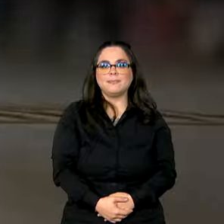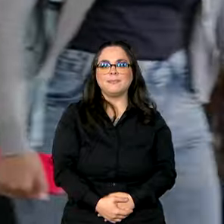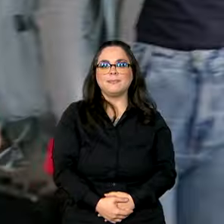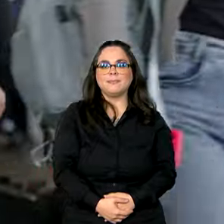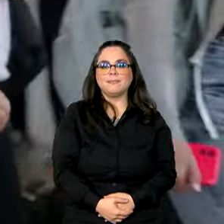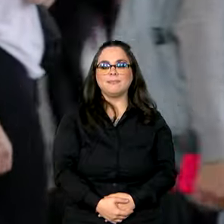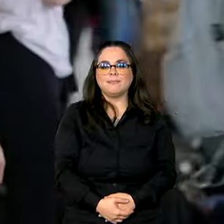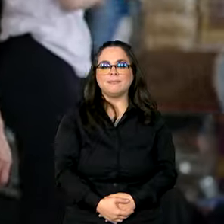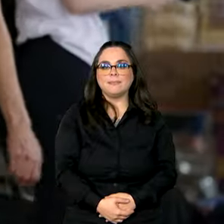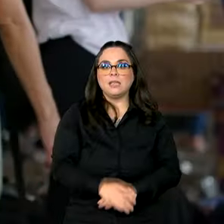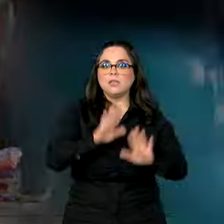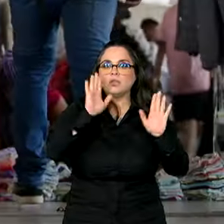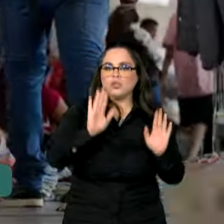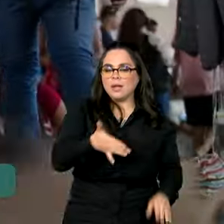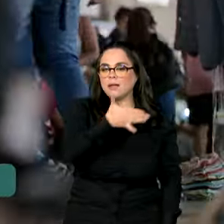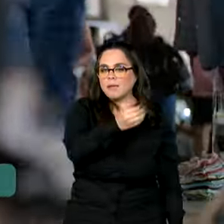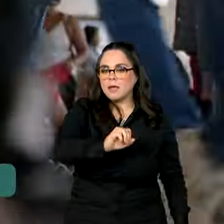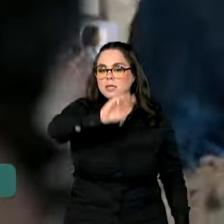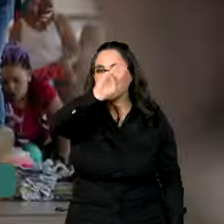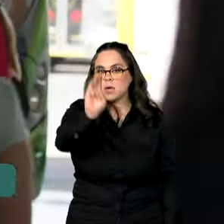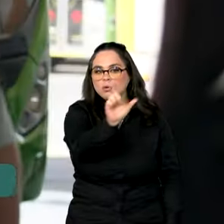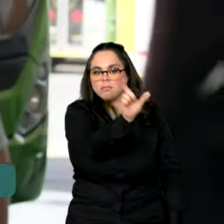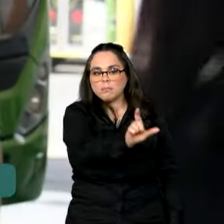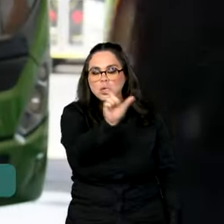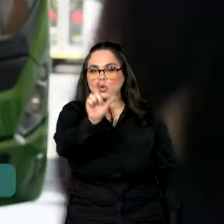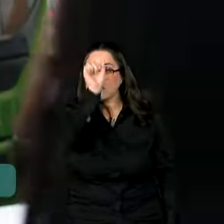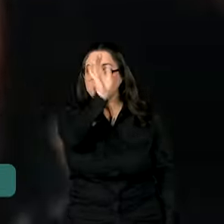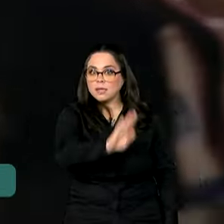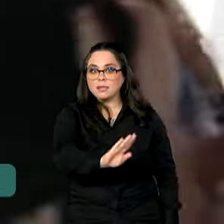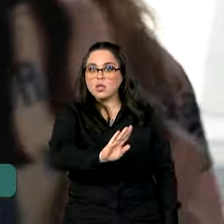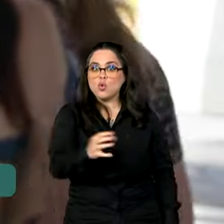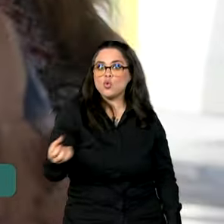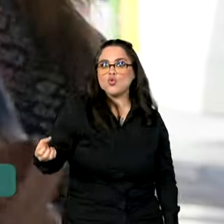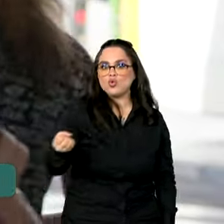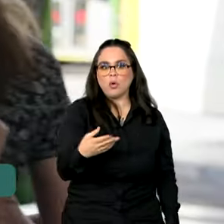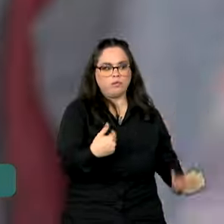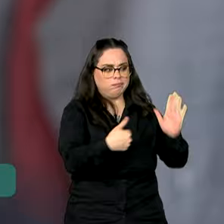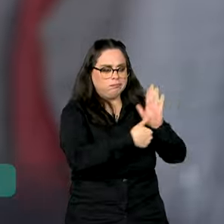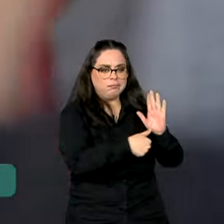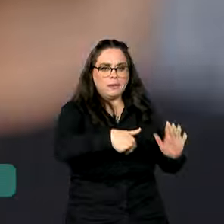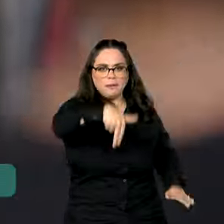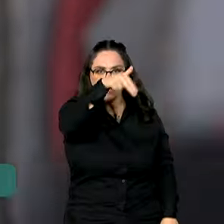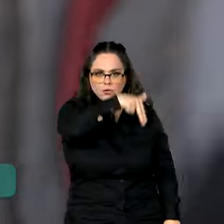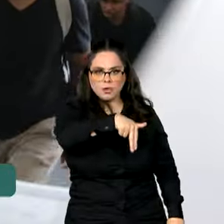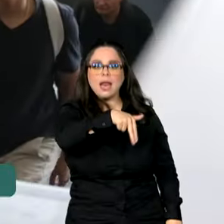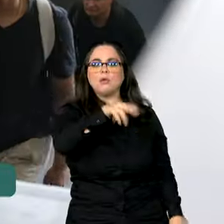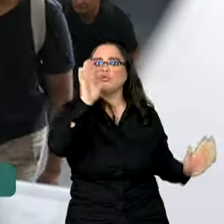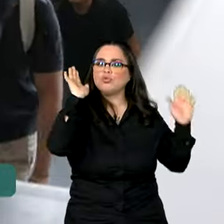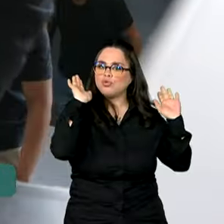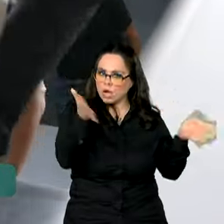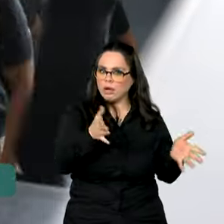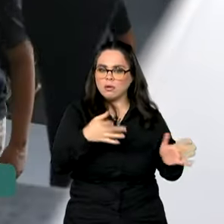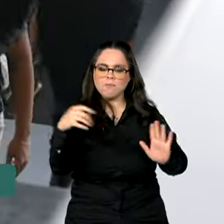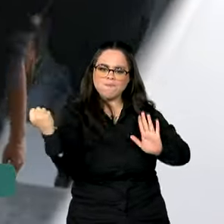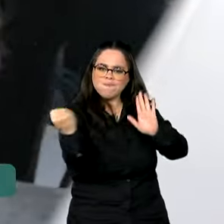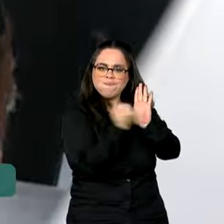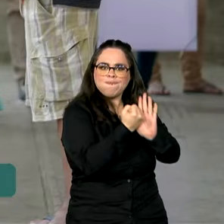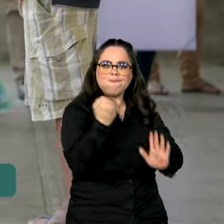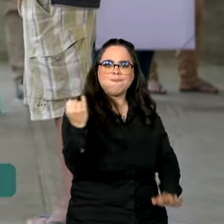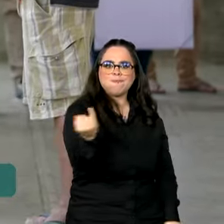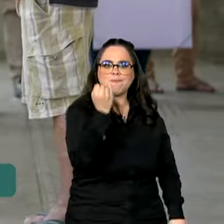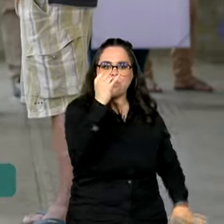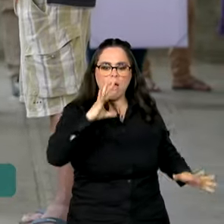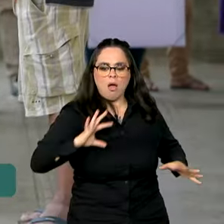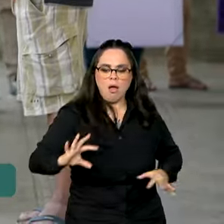Mais de 10 milhões de brasileiros já tem a nova Carteira de Identidade Nacional. Assim, um marco importante na